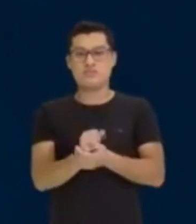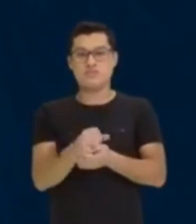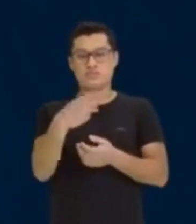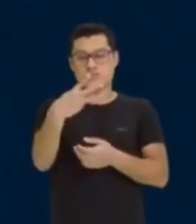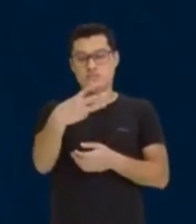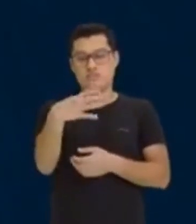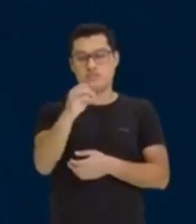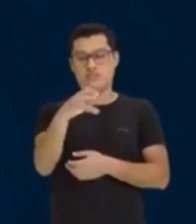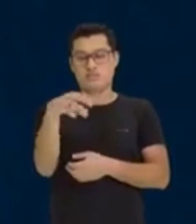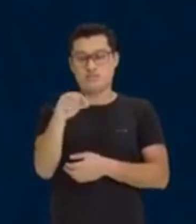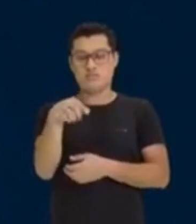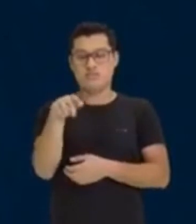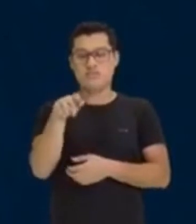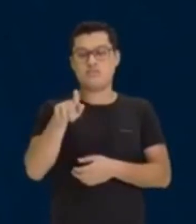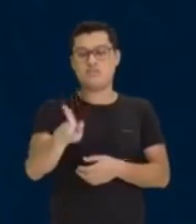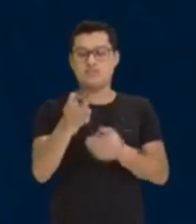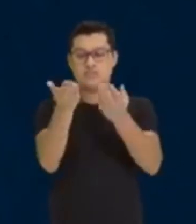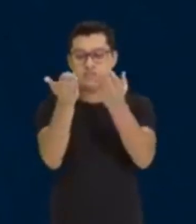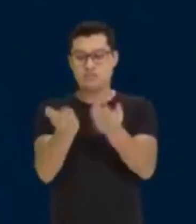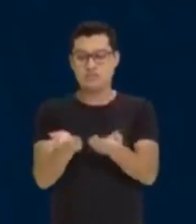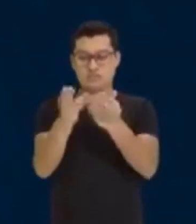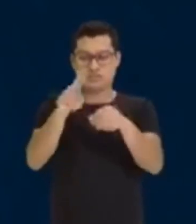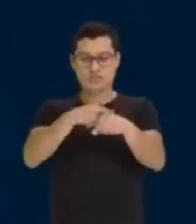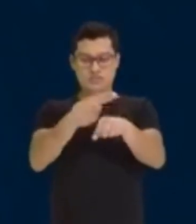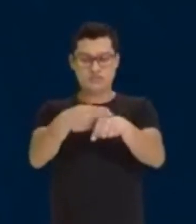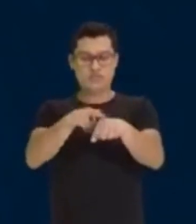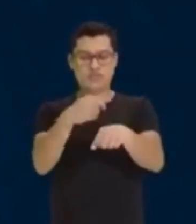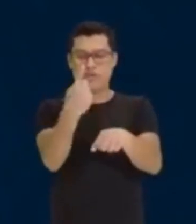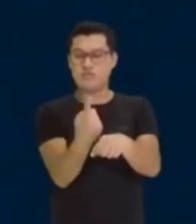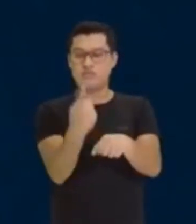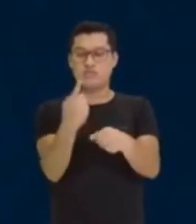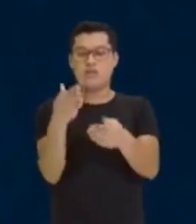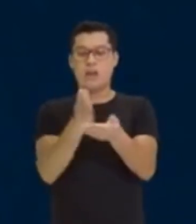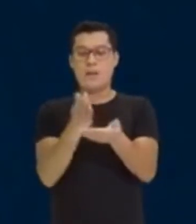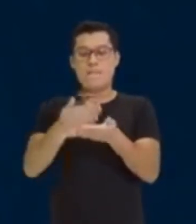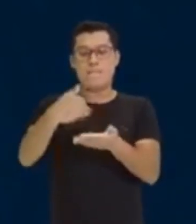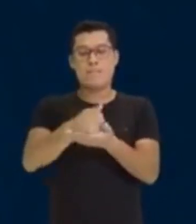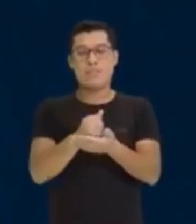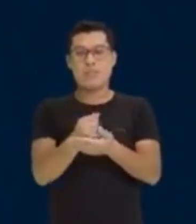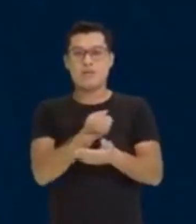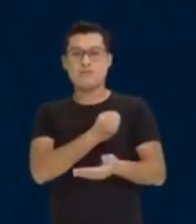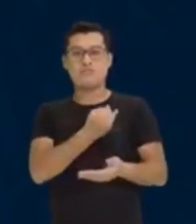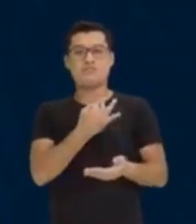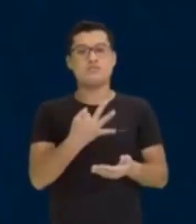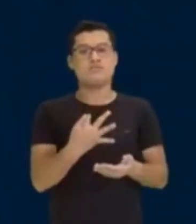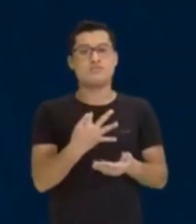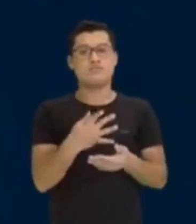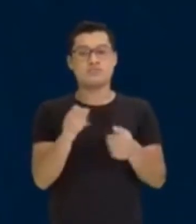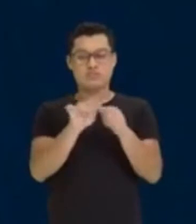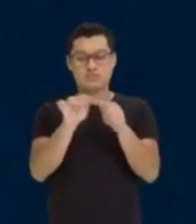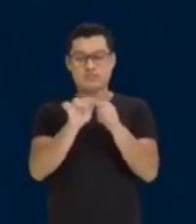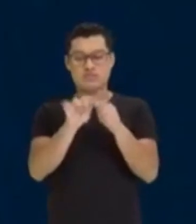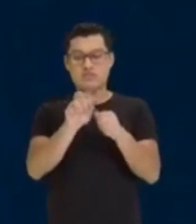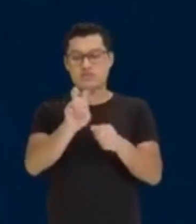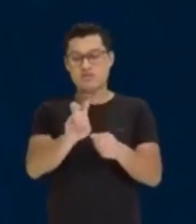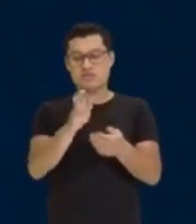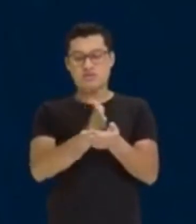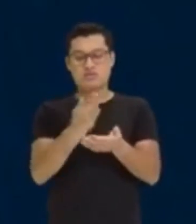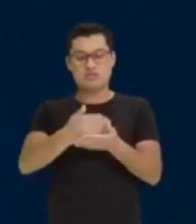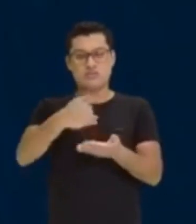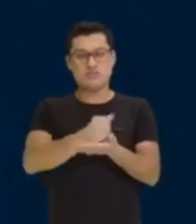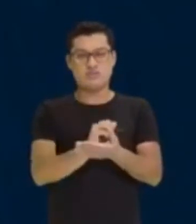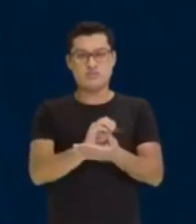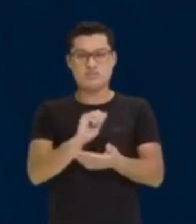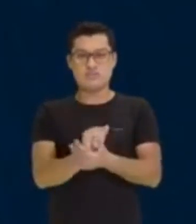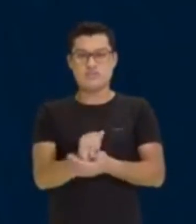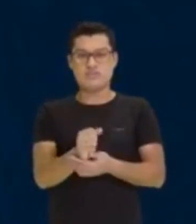300 gramas se faz um bolo. De chocolate se faz um bolo. Quantas gramas de chocolate são necessárias para fazer 5 bolos? Olha, com certeza